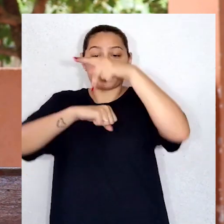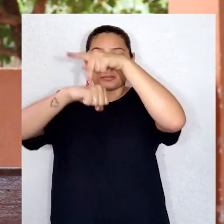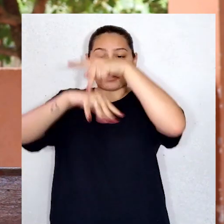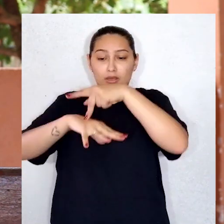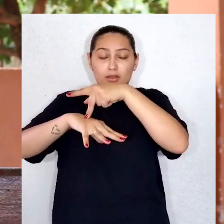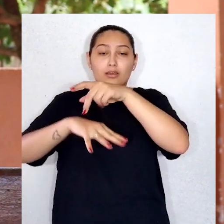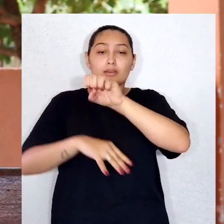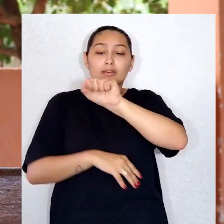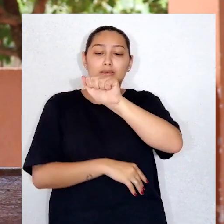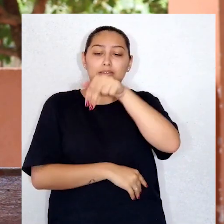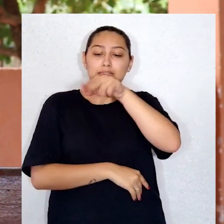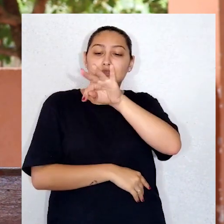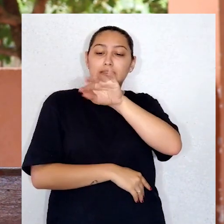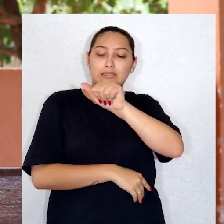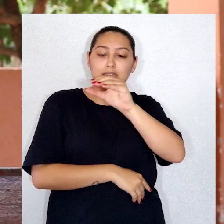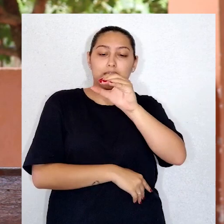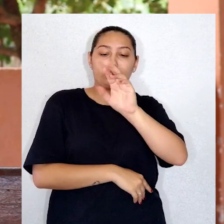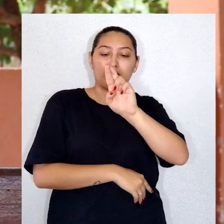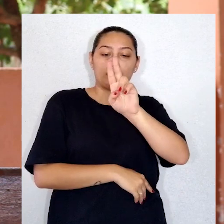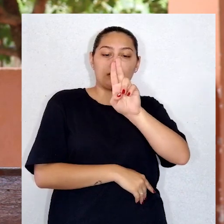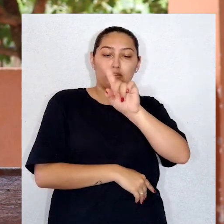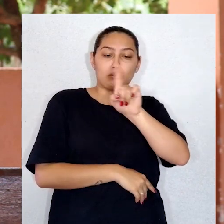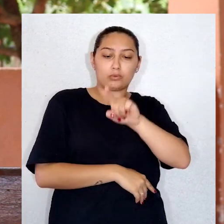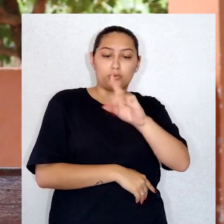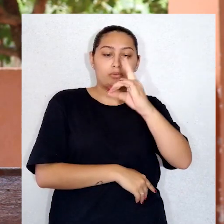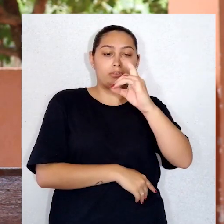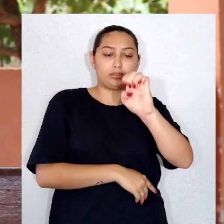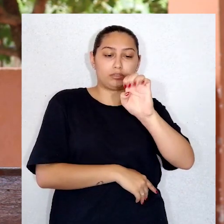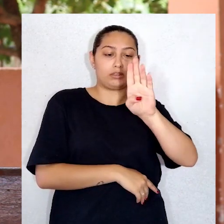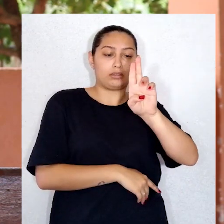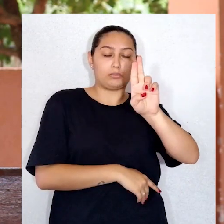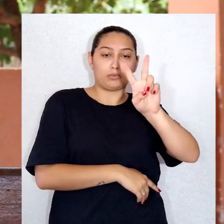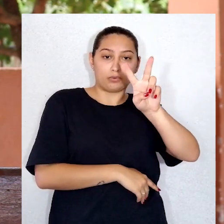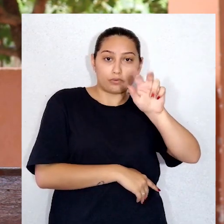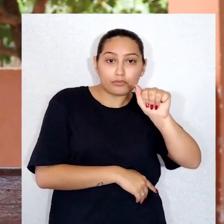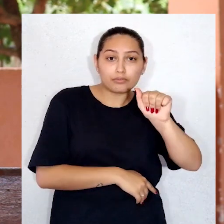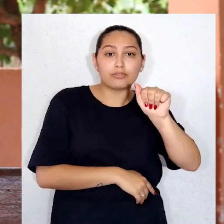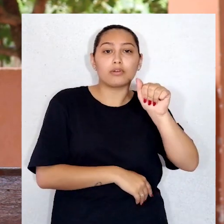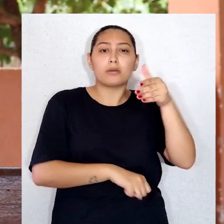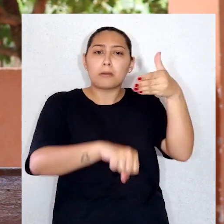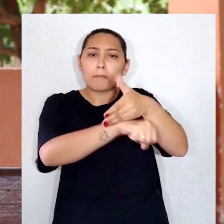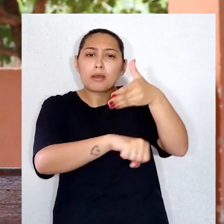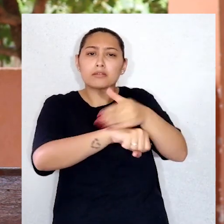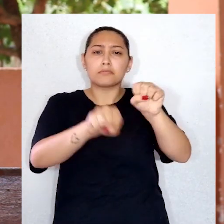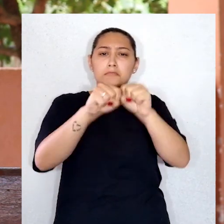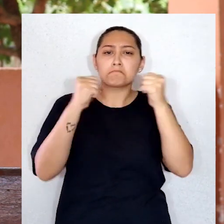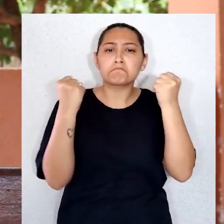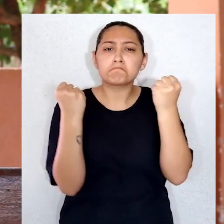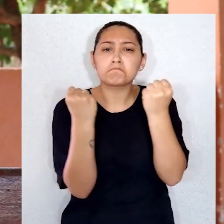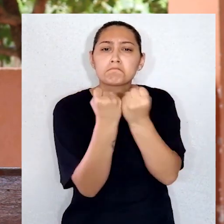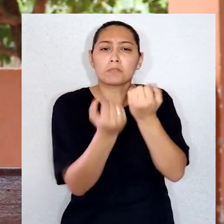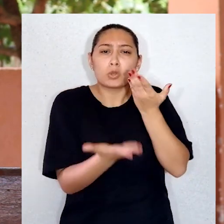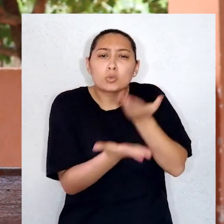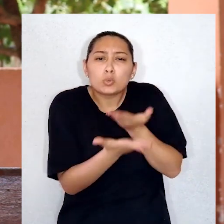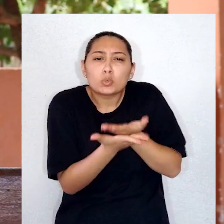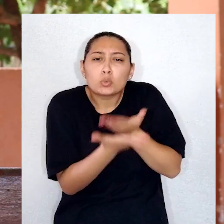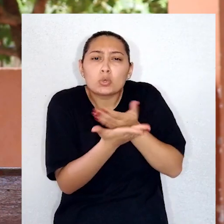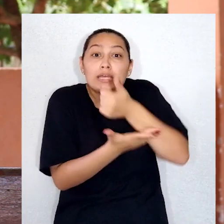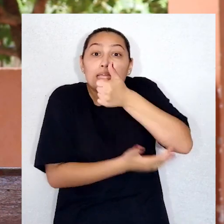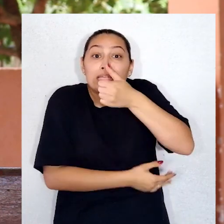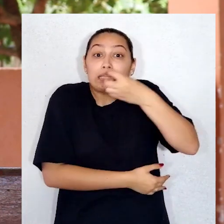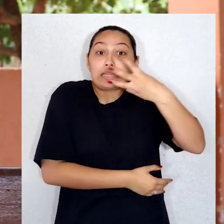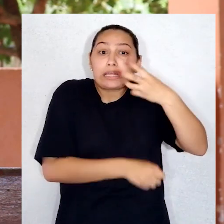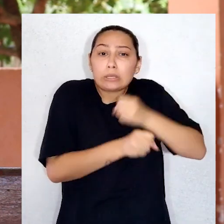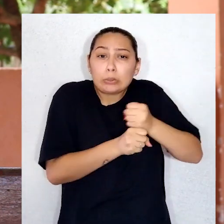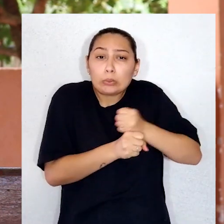paróquia Santa Cruz de Buba, onde fui batizado, depois entrei no seminário, fiz estudos durante